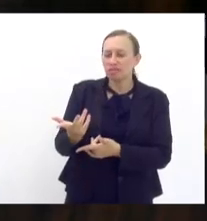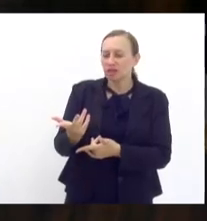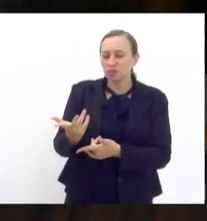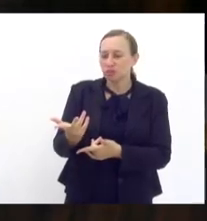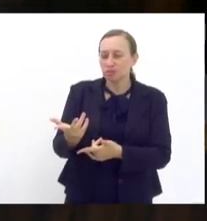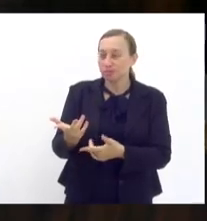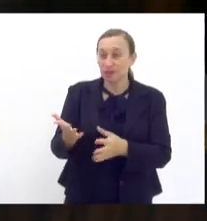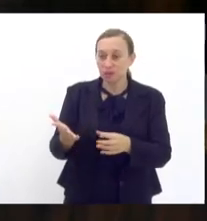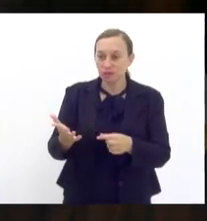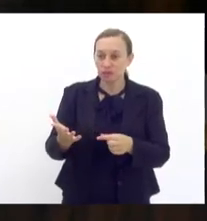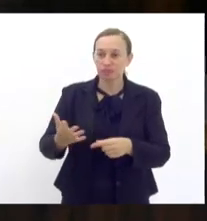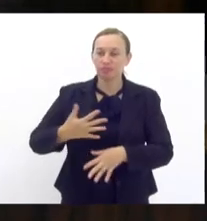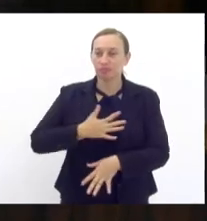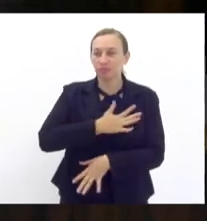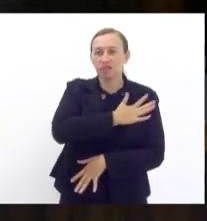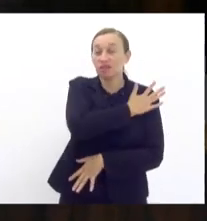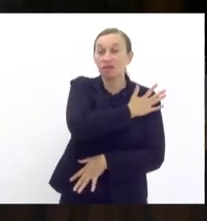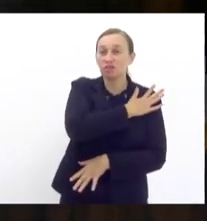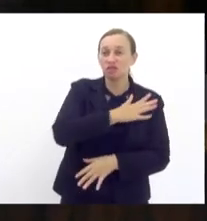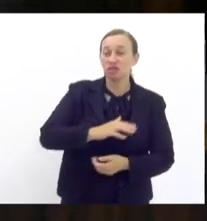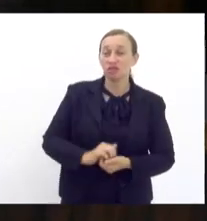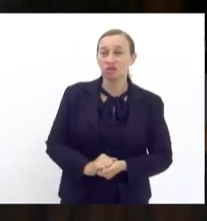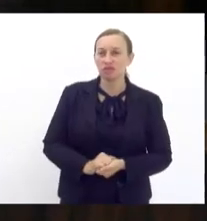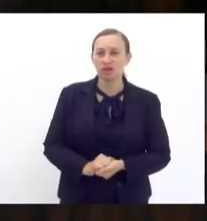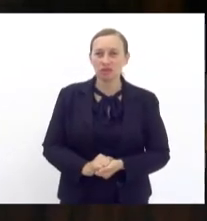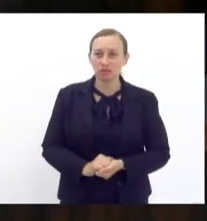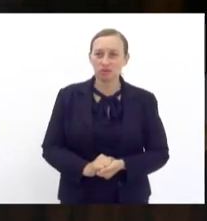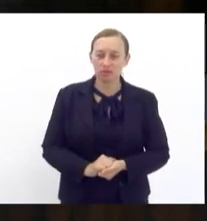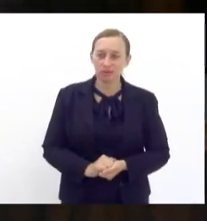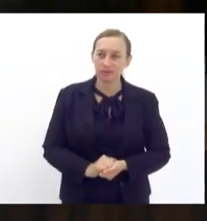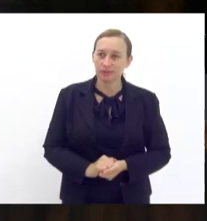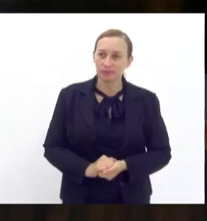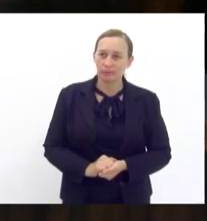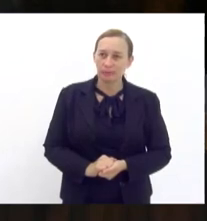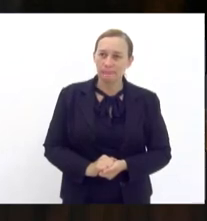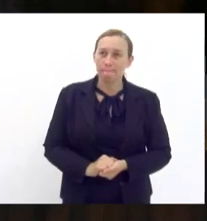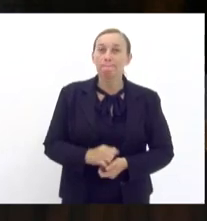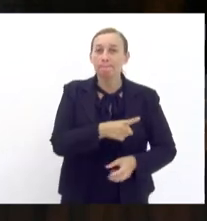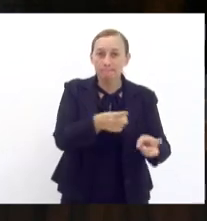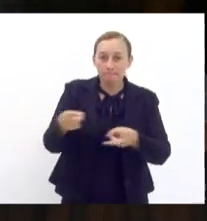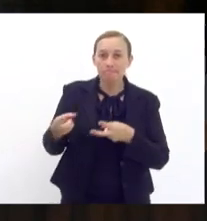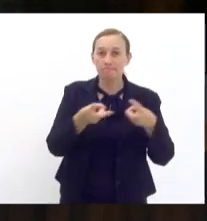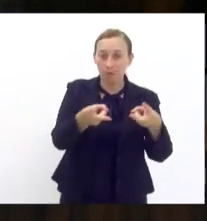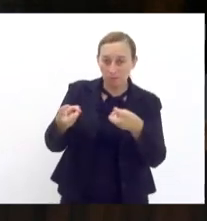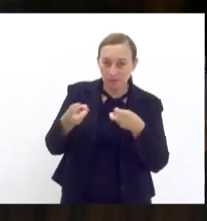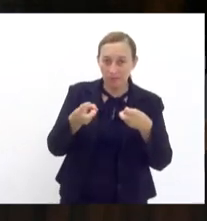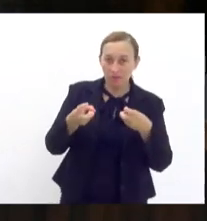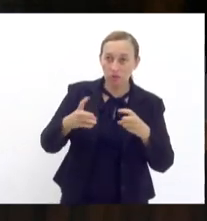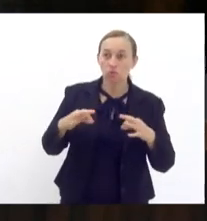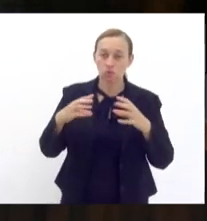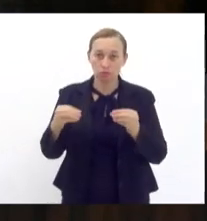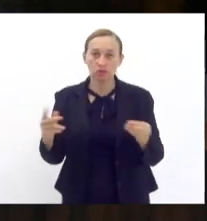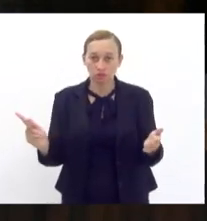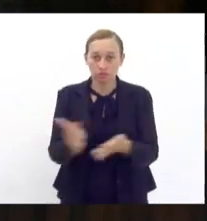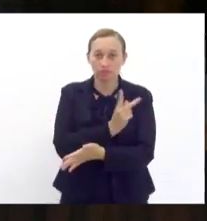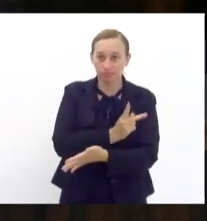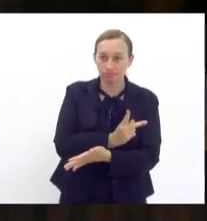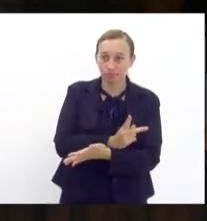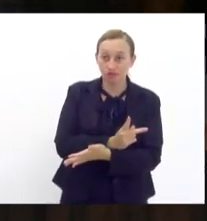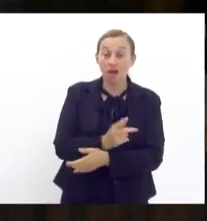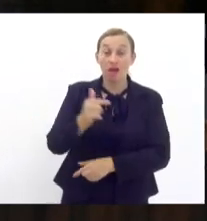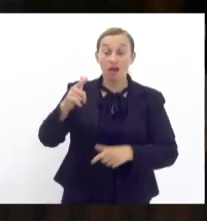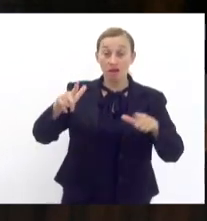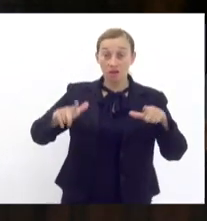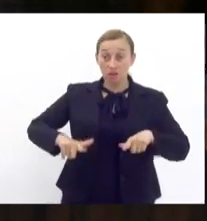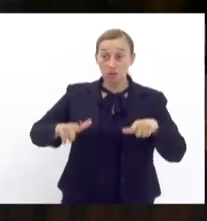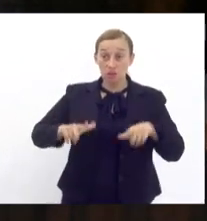e vocês estão percebendo o cenário vocês estão percebendo o cenário aqui é o